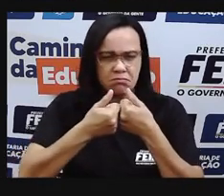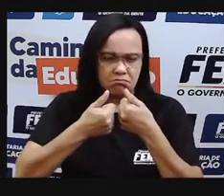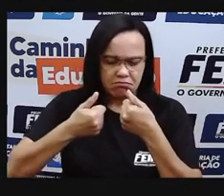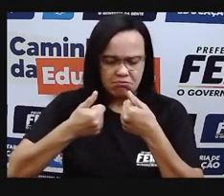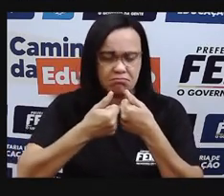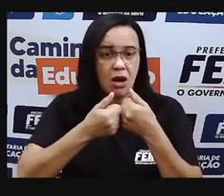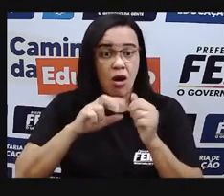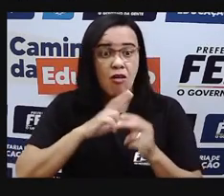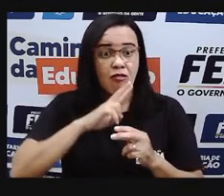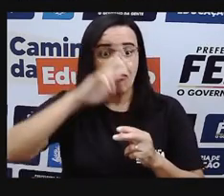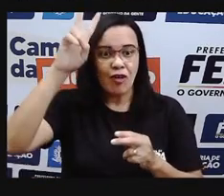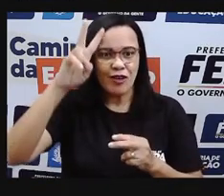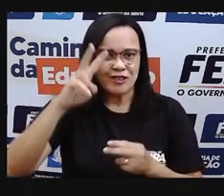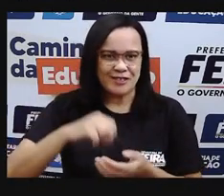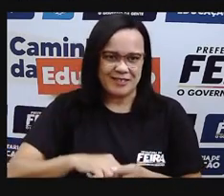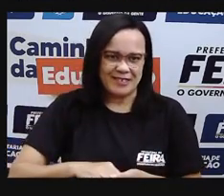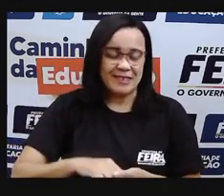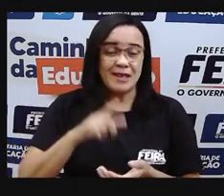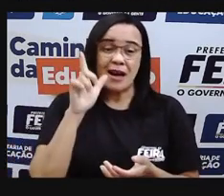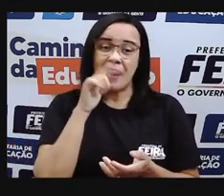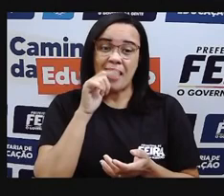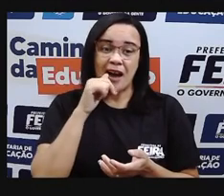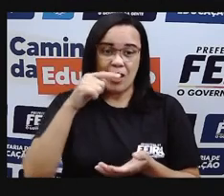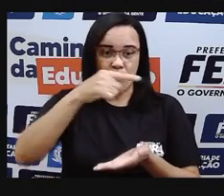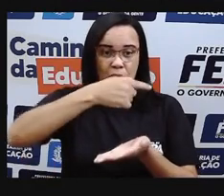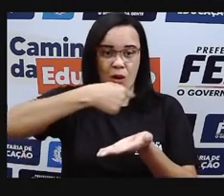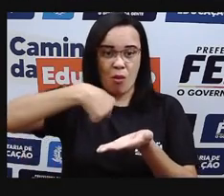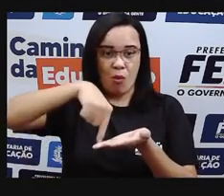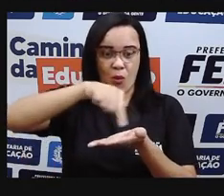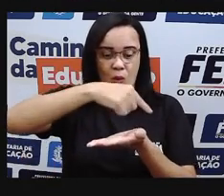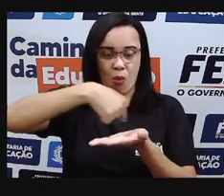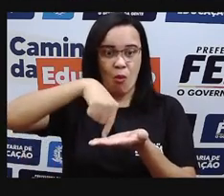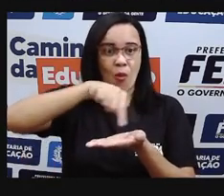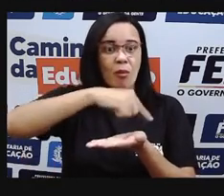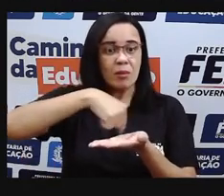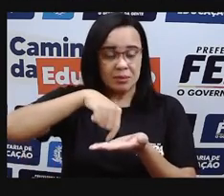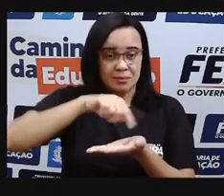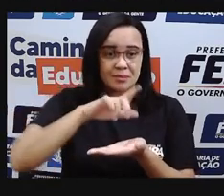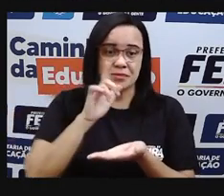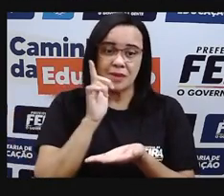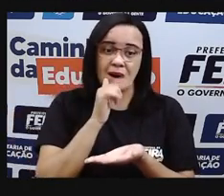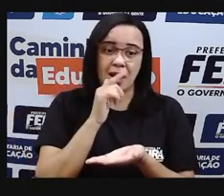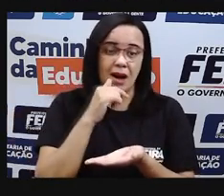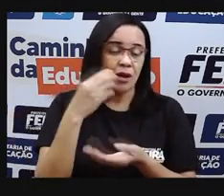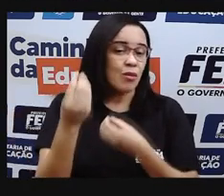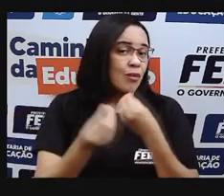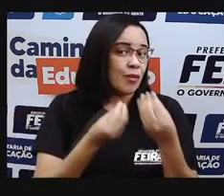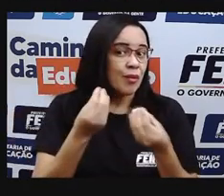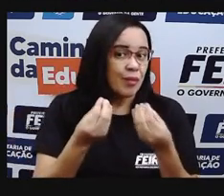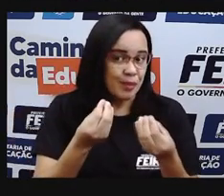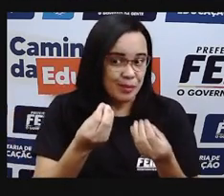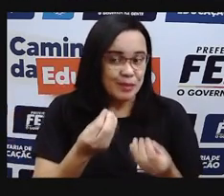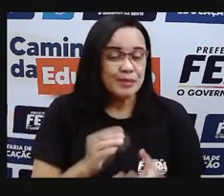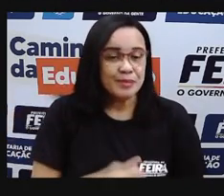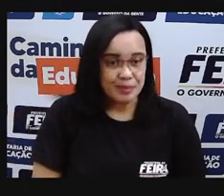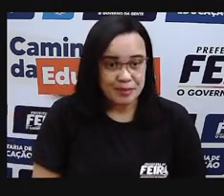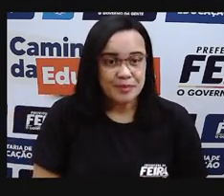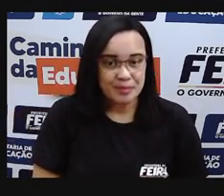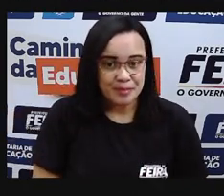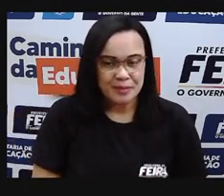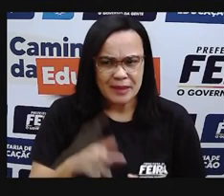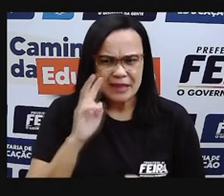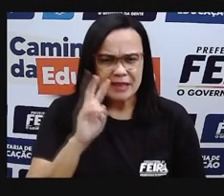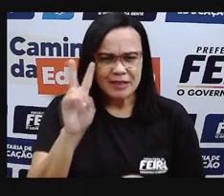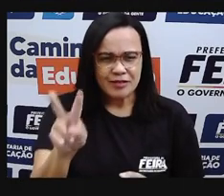sobre a água que está em volta dele, né? E a água vai também gerar uma pressão sobre o ar. Quando a gente